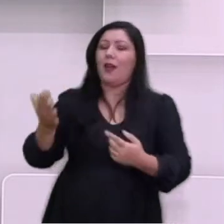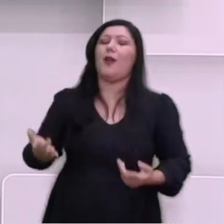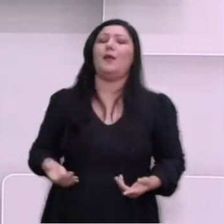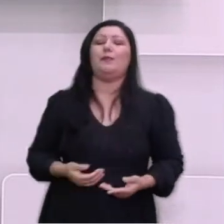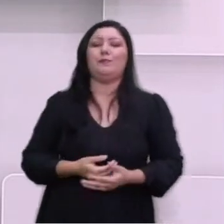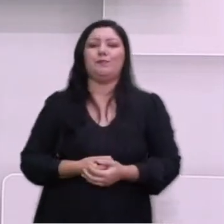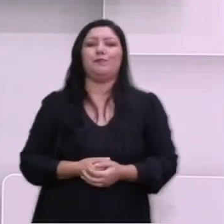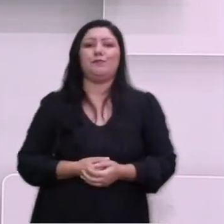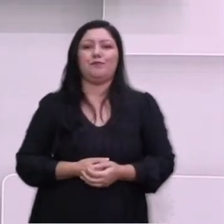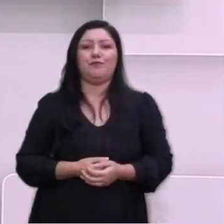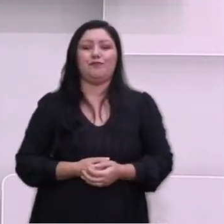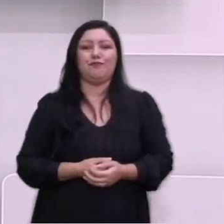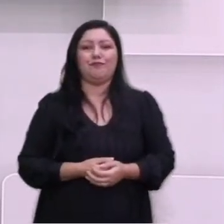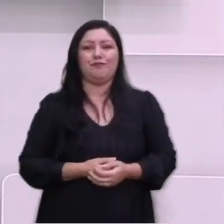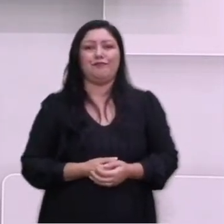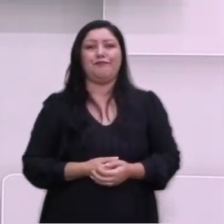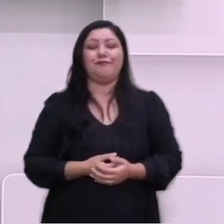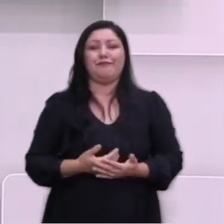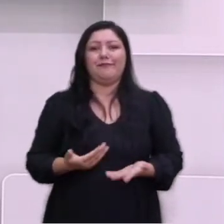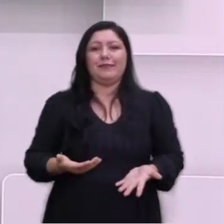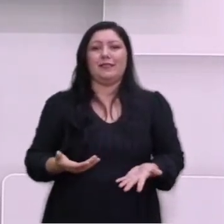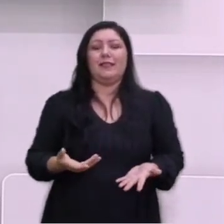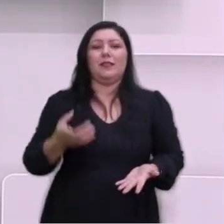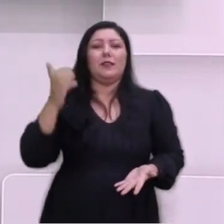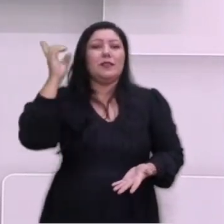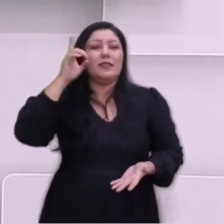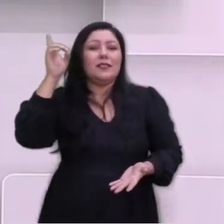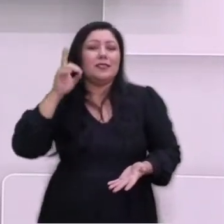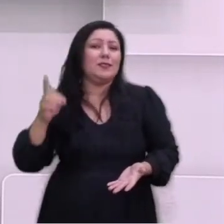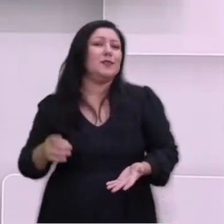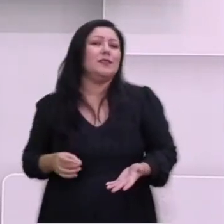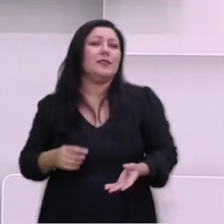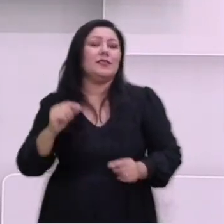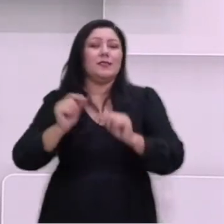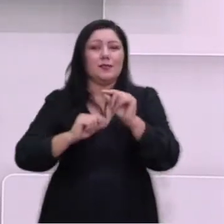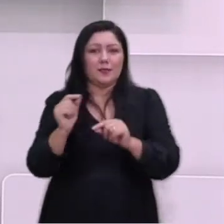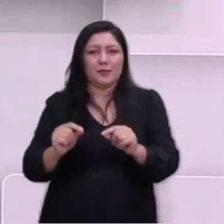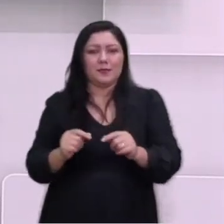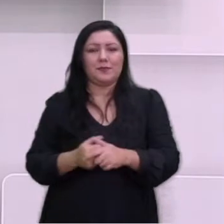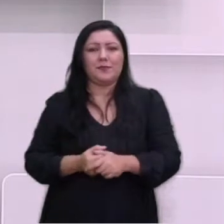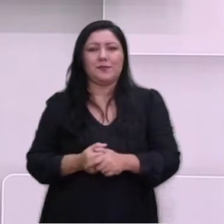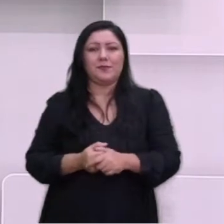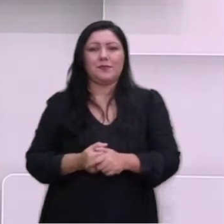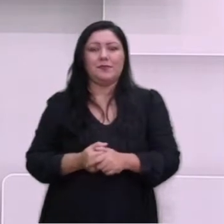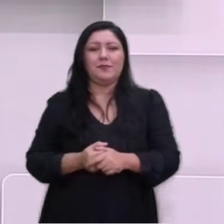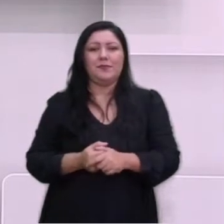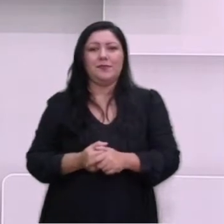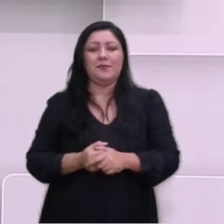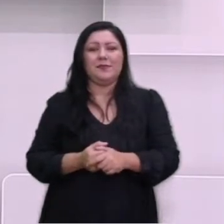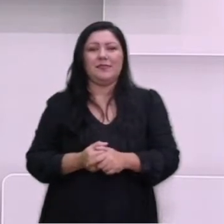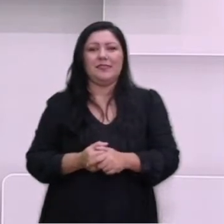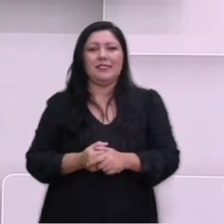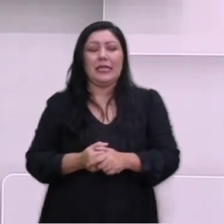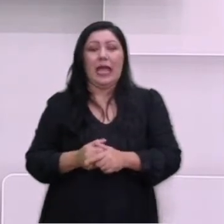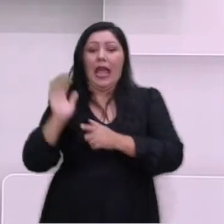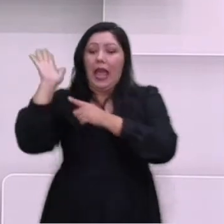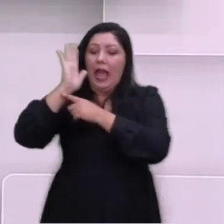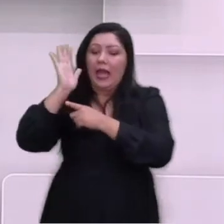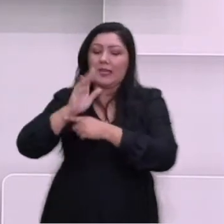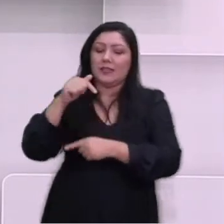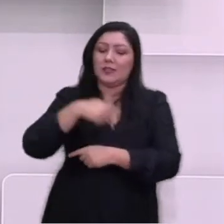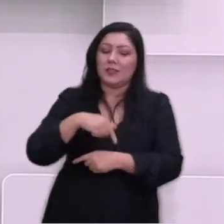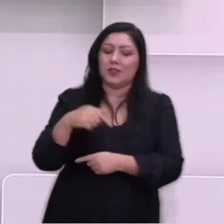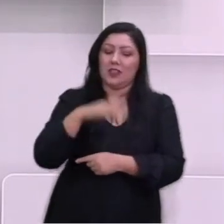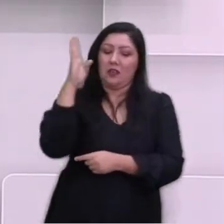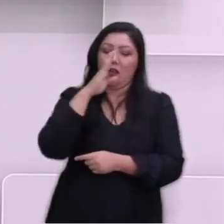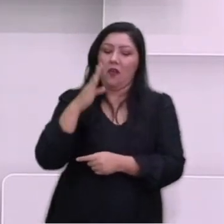os Estados Unidos deu um golpe de misericórdia no governo brasileiro. ou